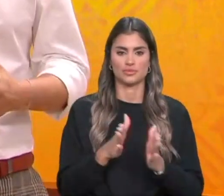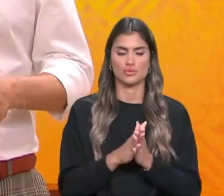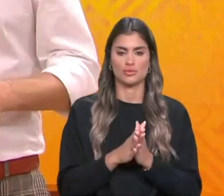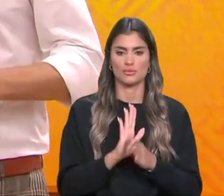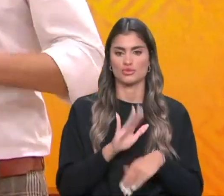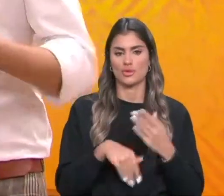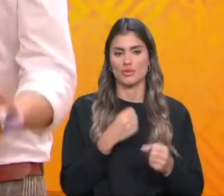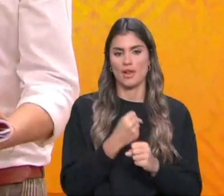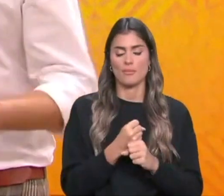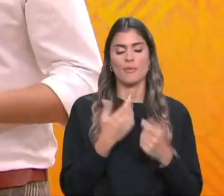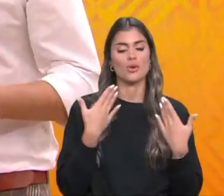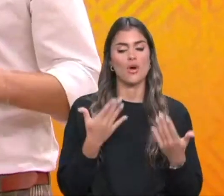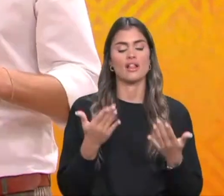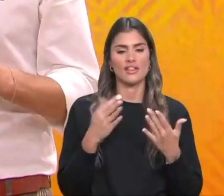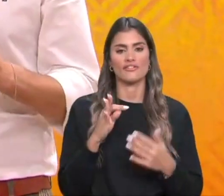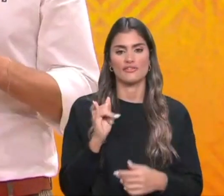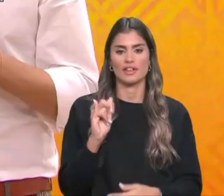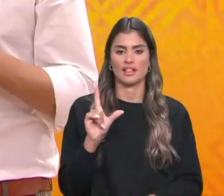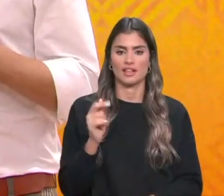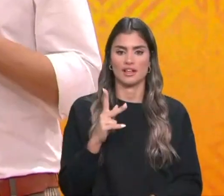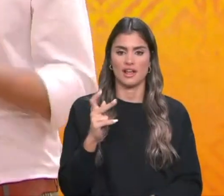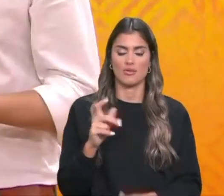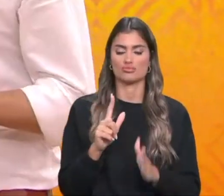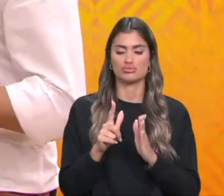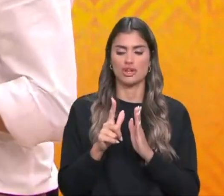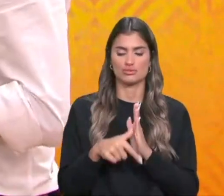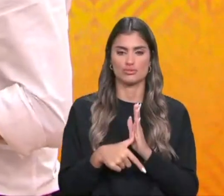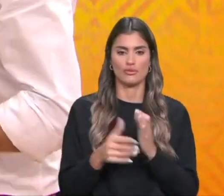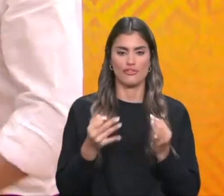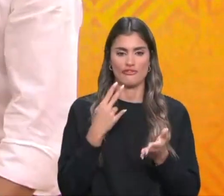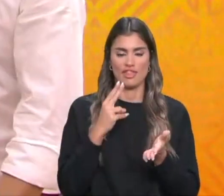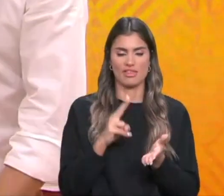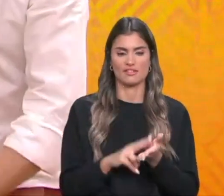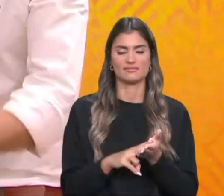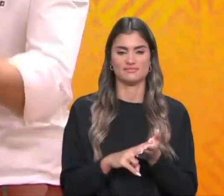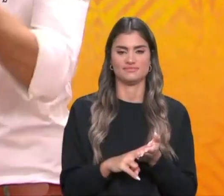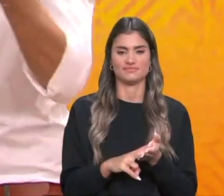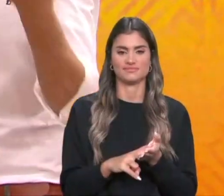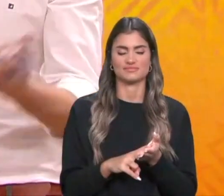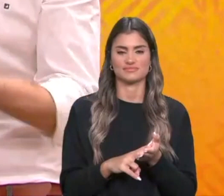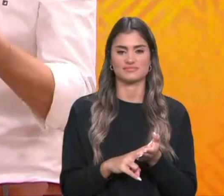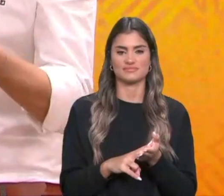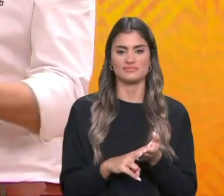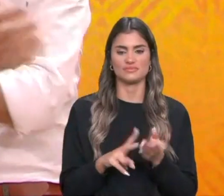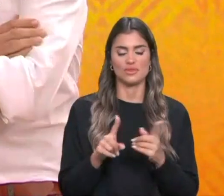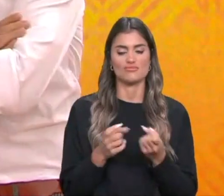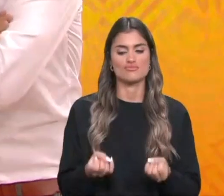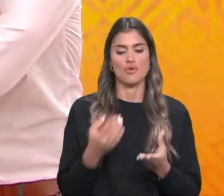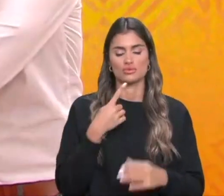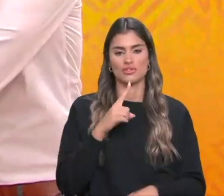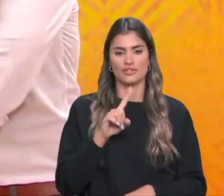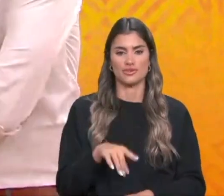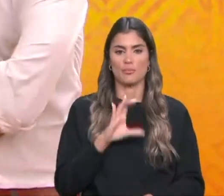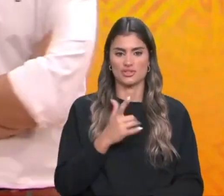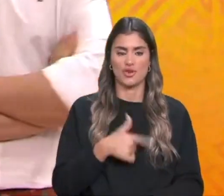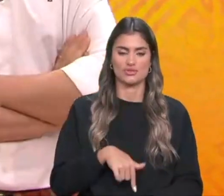artesanato, com a filigrana e com um projeto que, na verdade, quer fazer florescer ainda mais o nosso país.